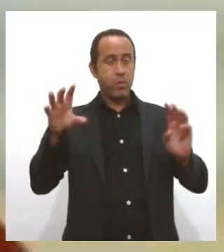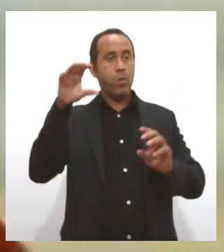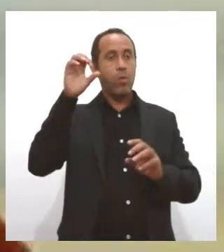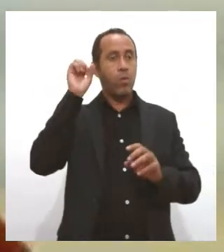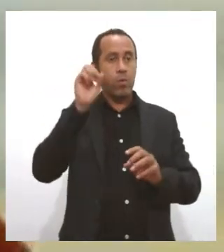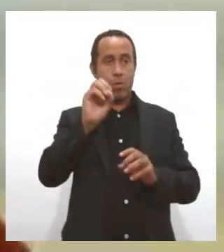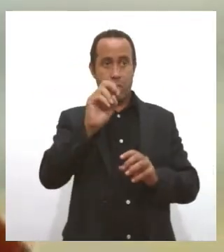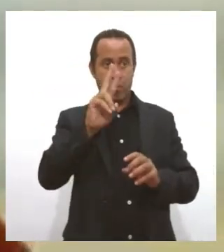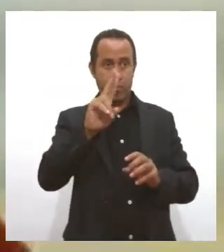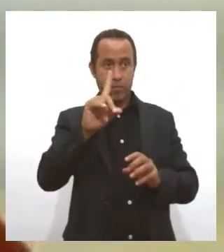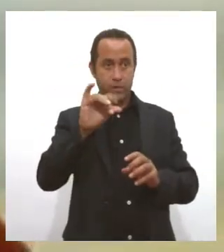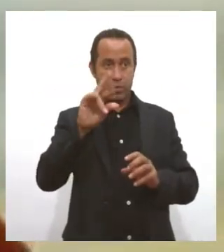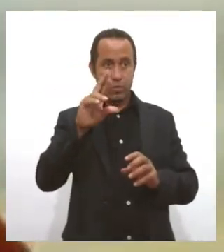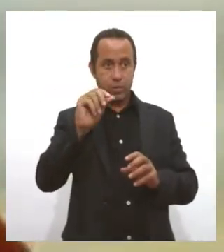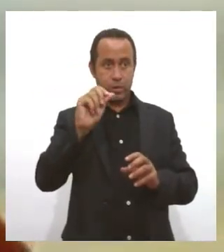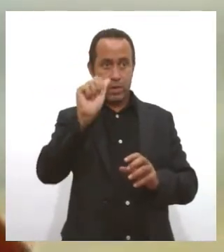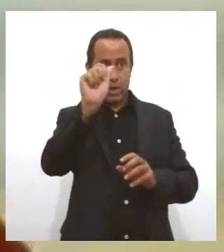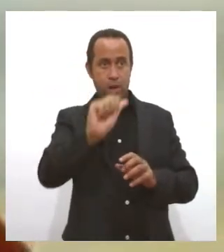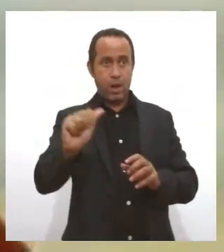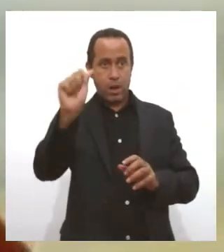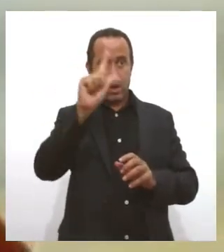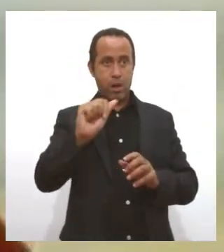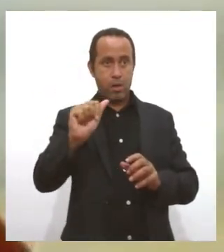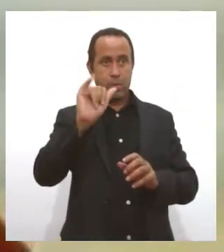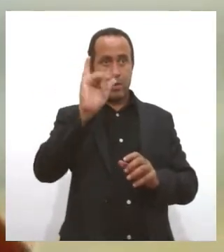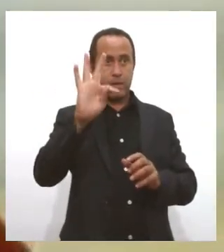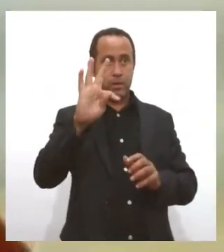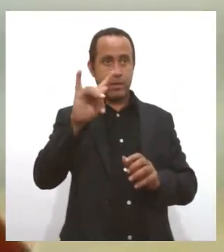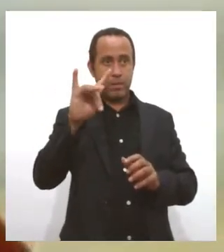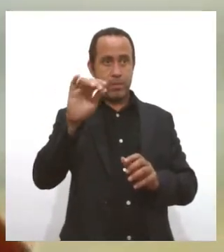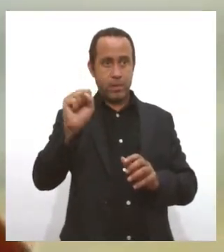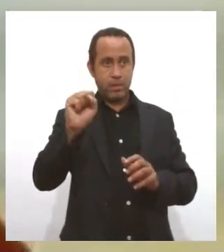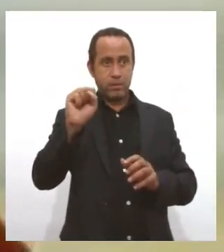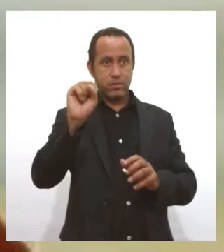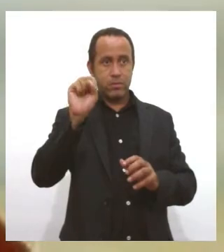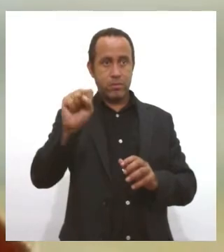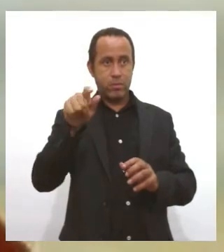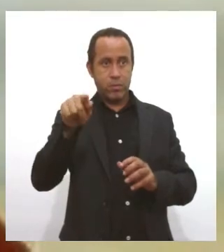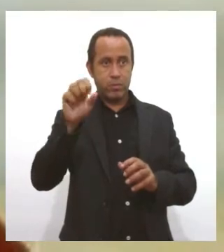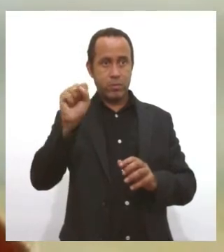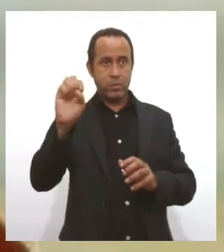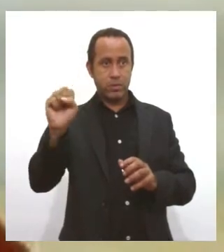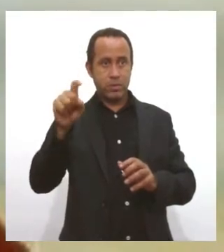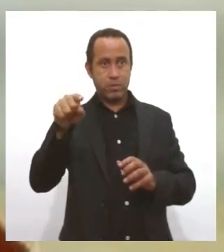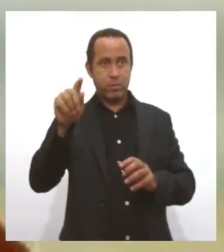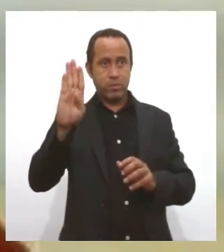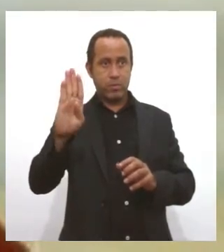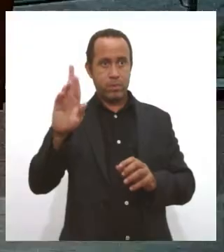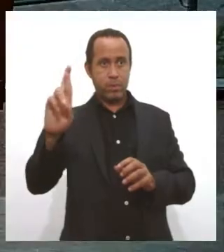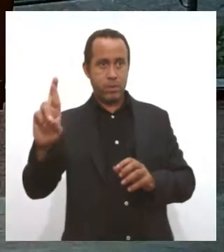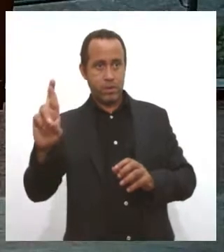.itps.se.gov.br